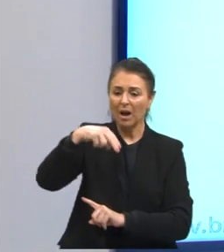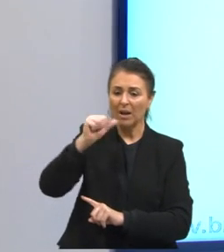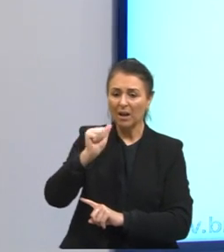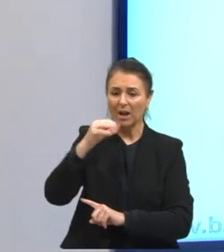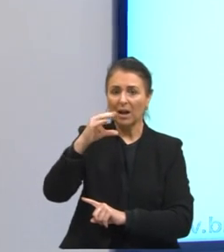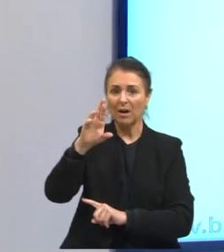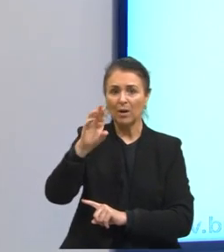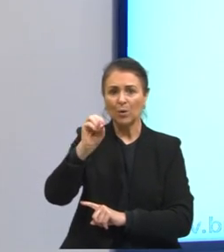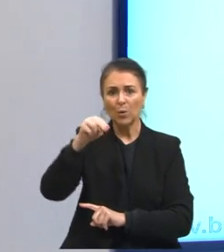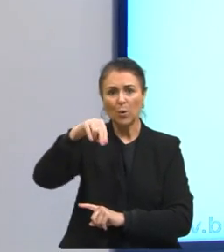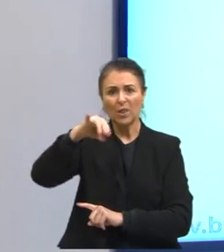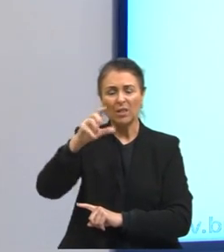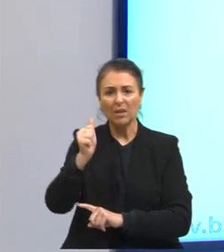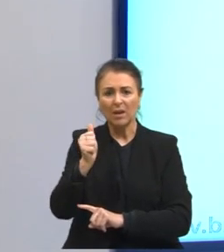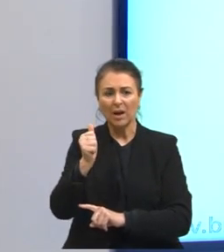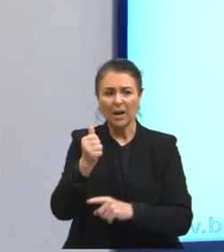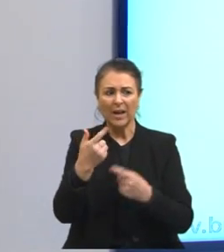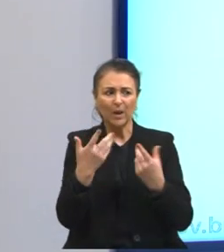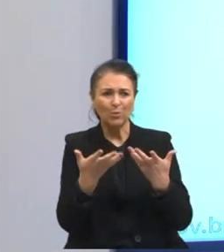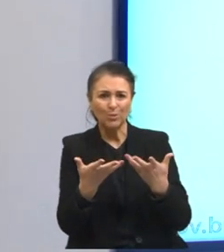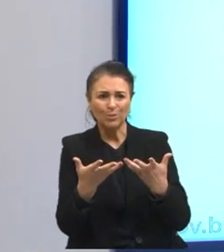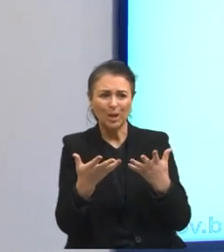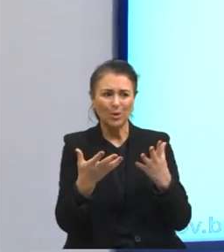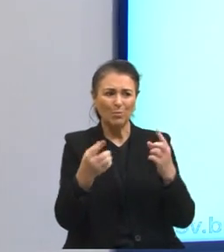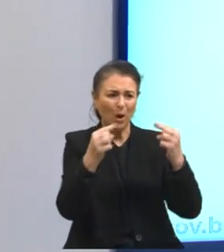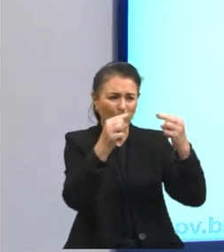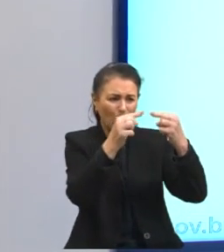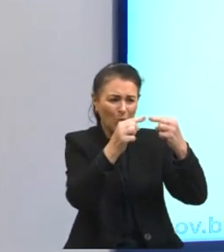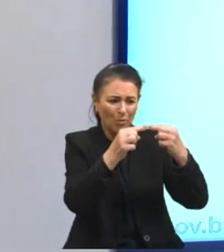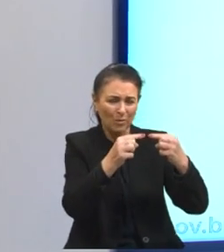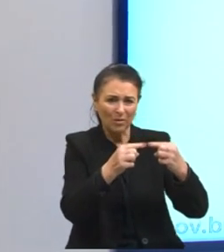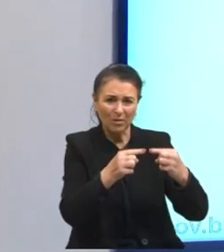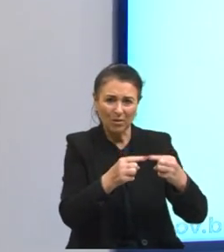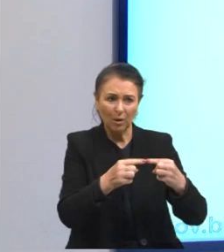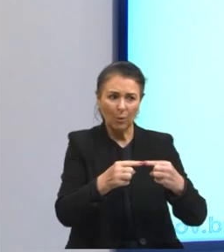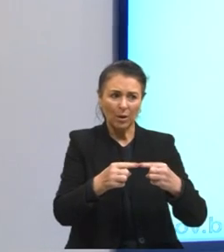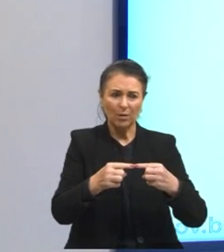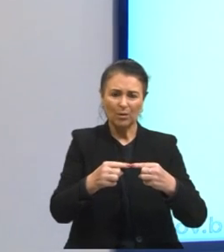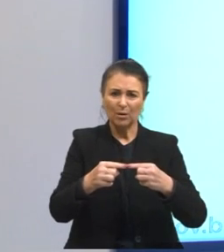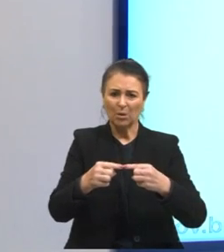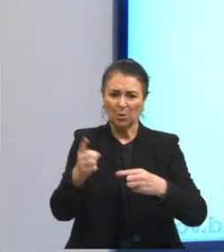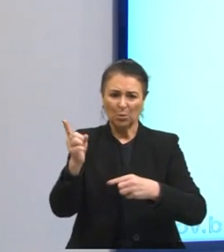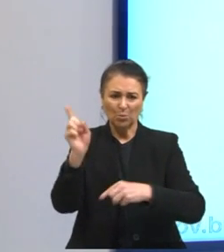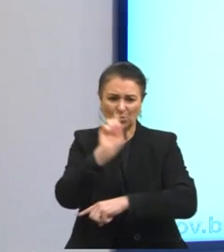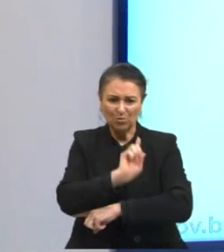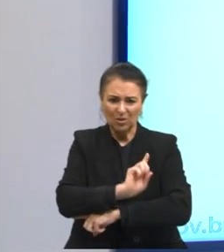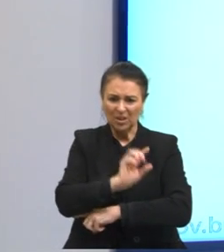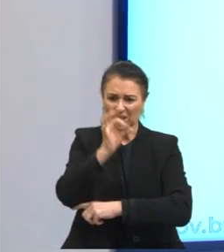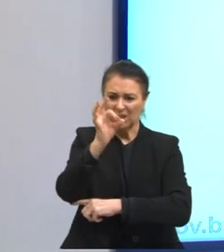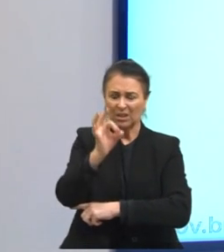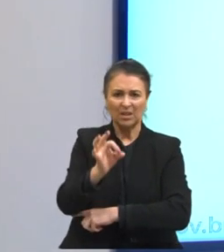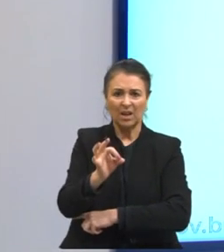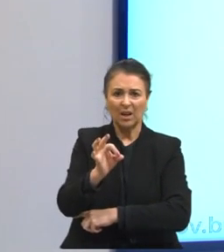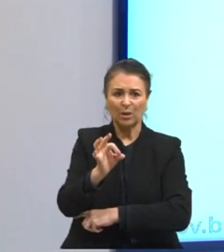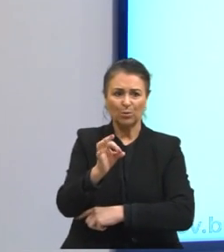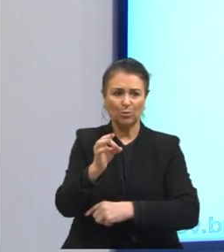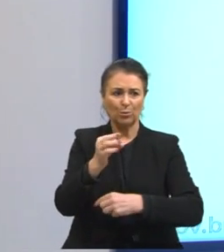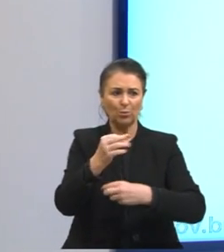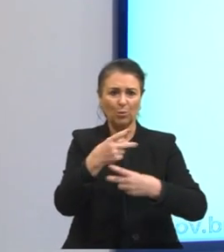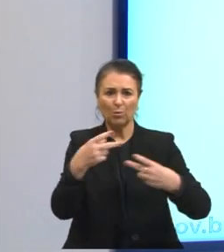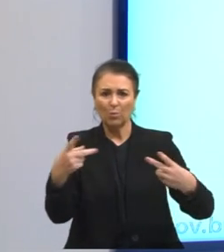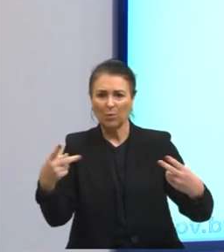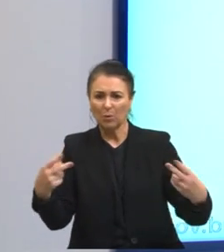uma sincronia entre uma data estabelecida e um fato que